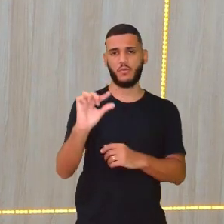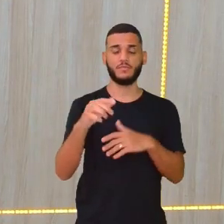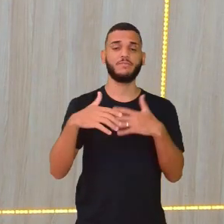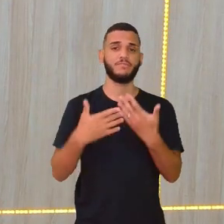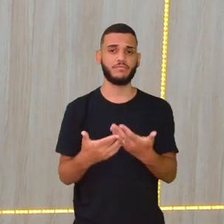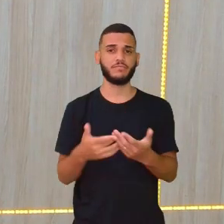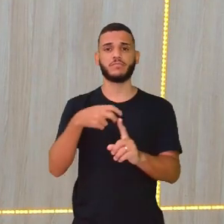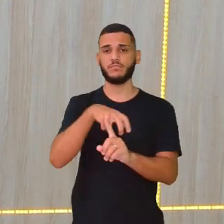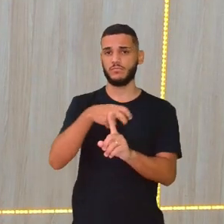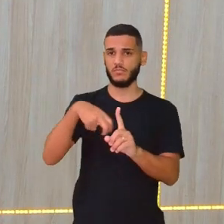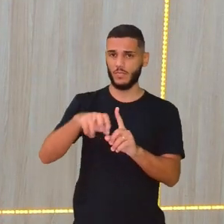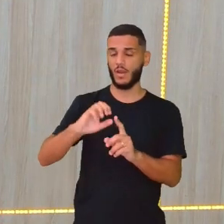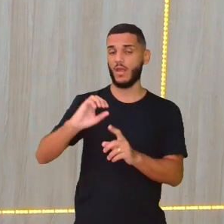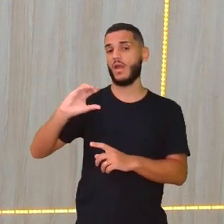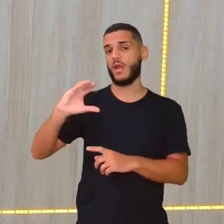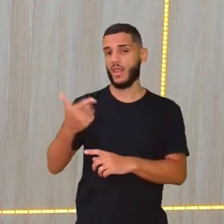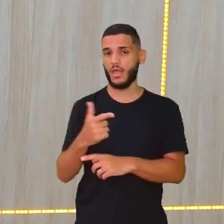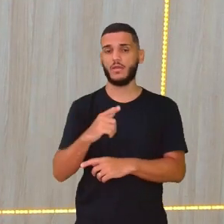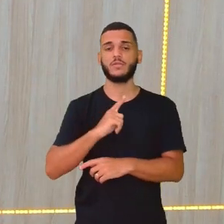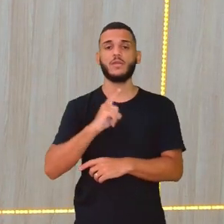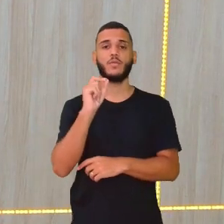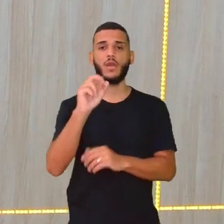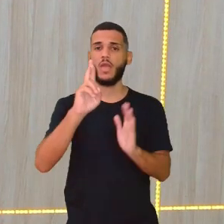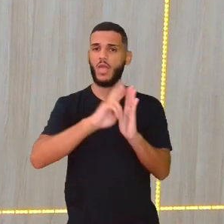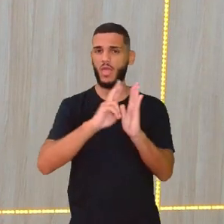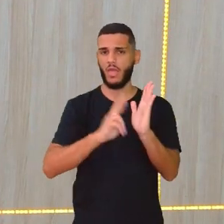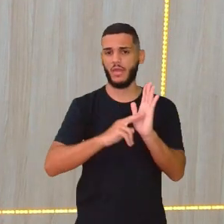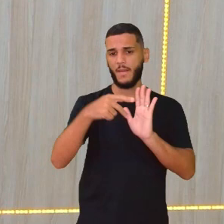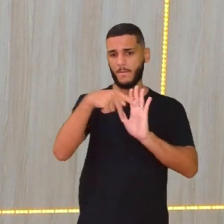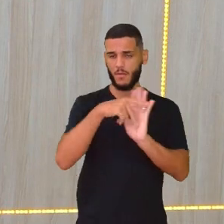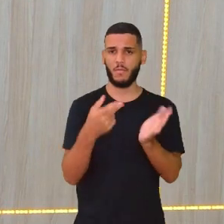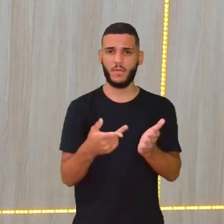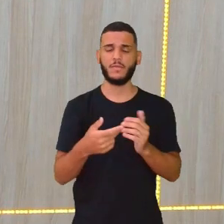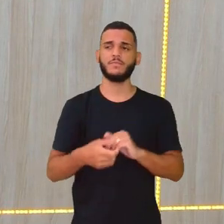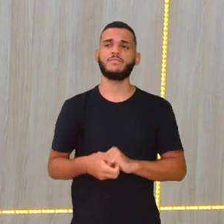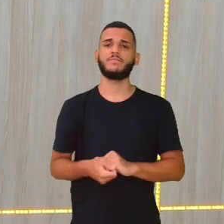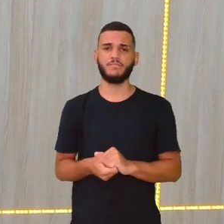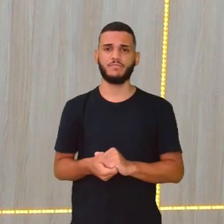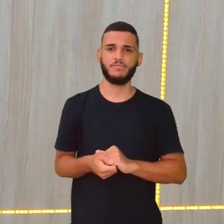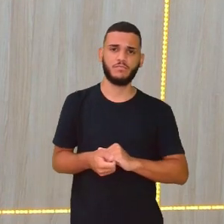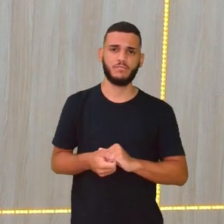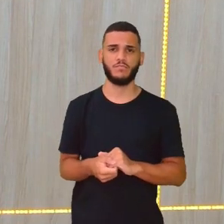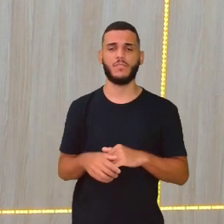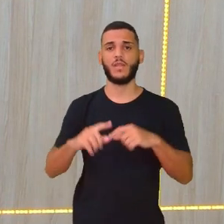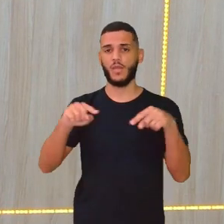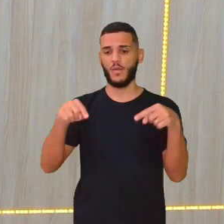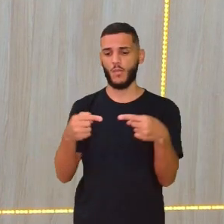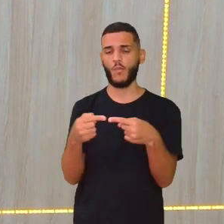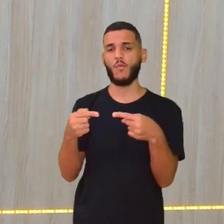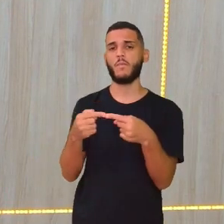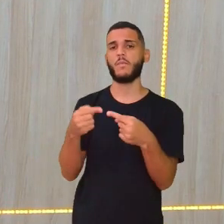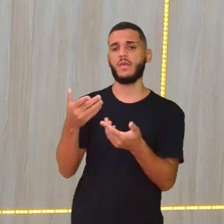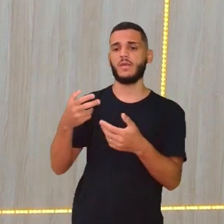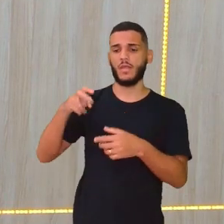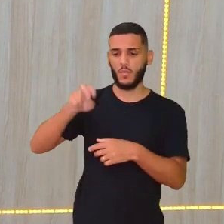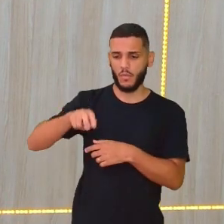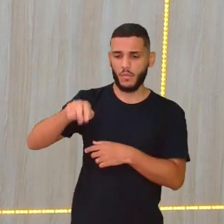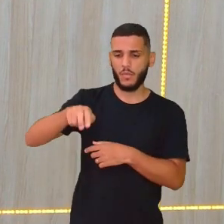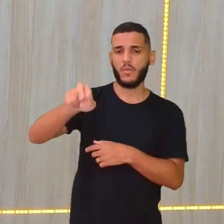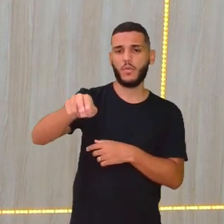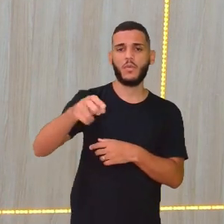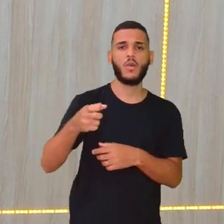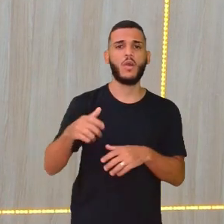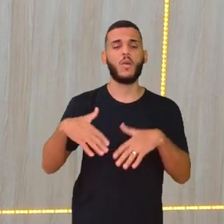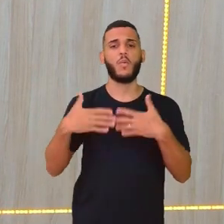modalidade, obviamente, vai ter a sua regra, né? Relacionada a esse percurso, a quando é